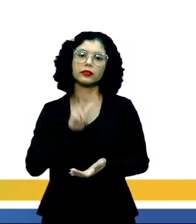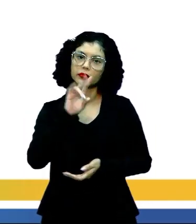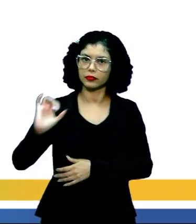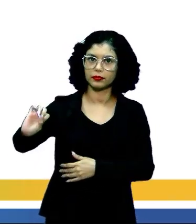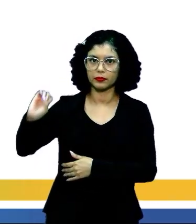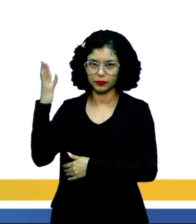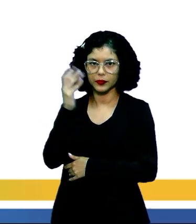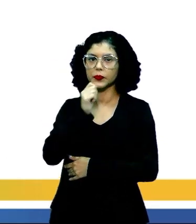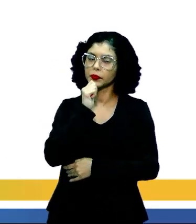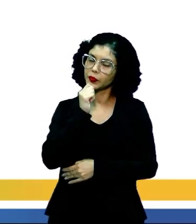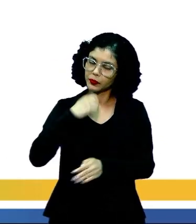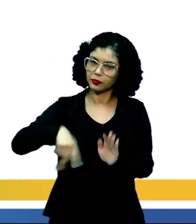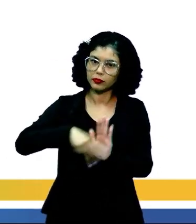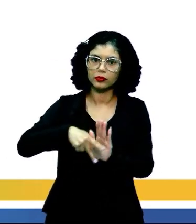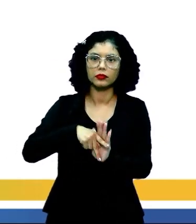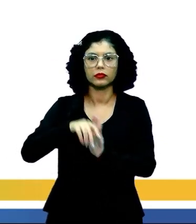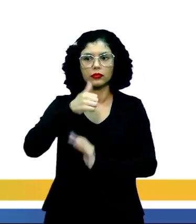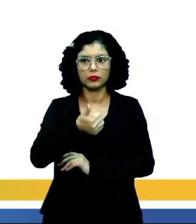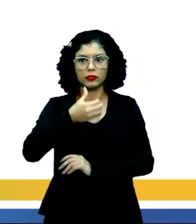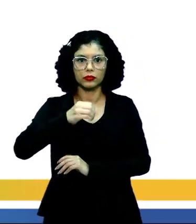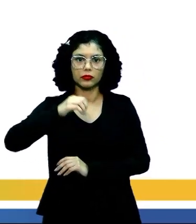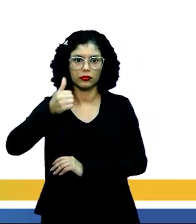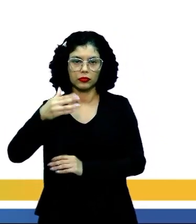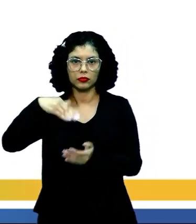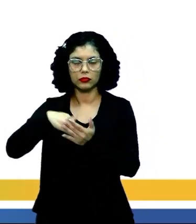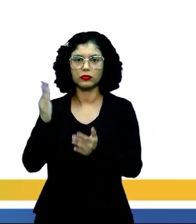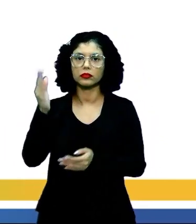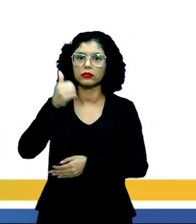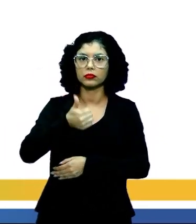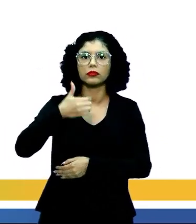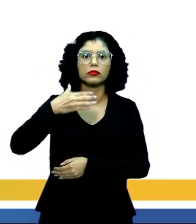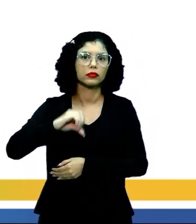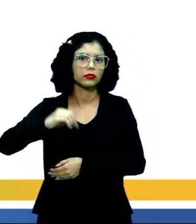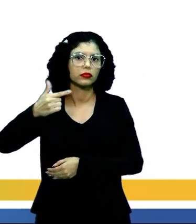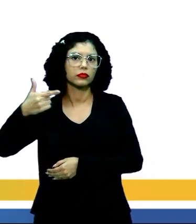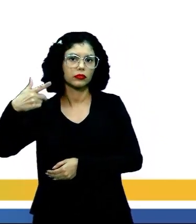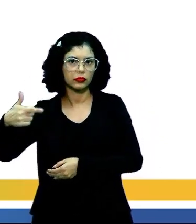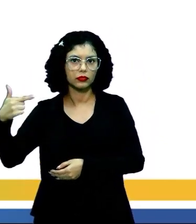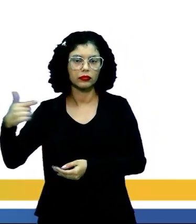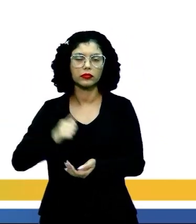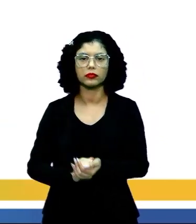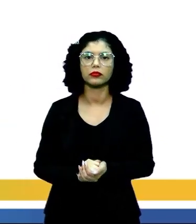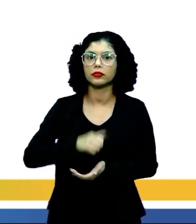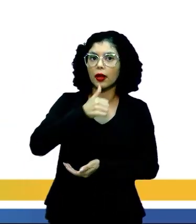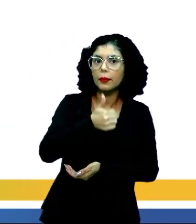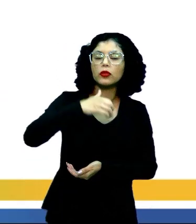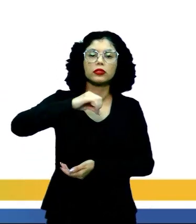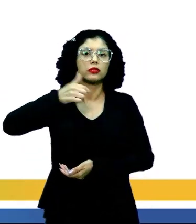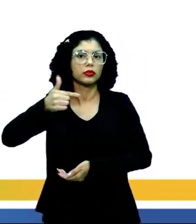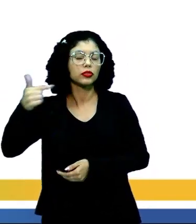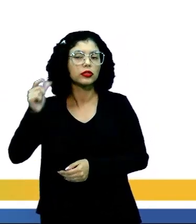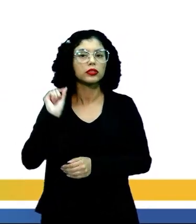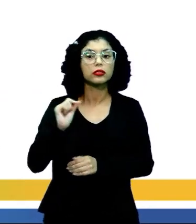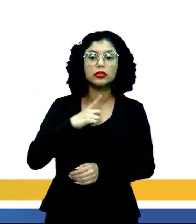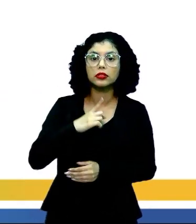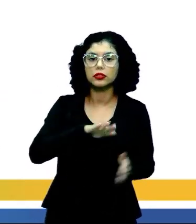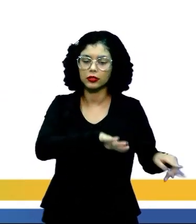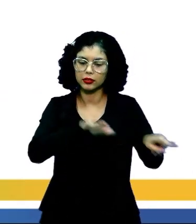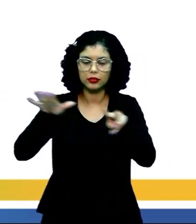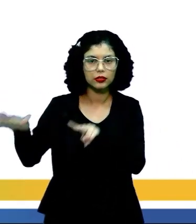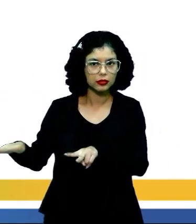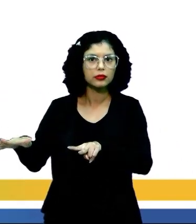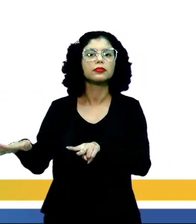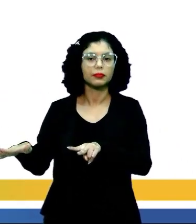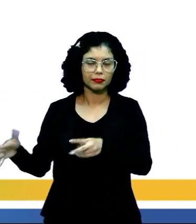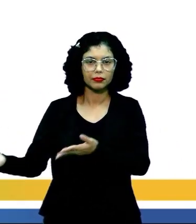acontecer especificamente aí de 1902 a 1922, que em 1922 tem o quê? A Semana de